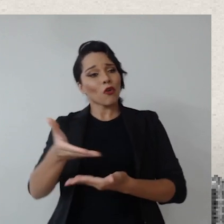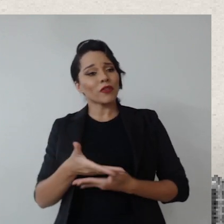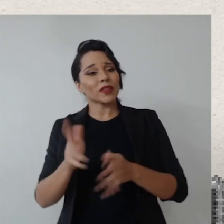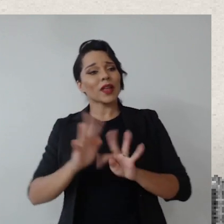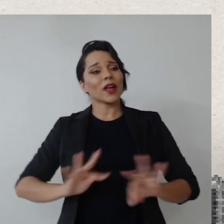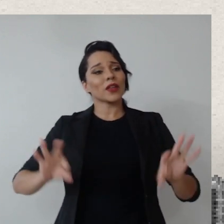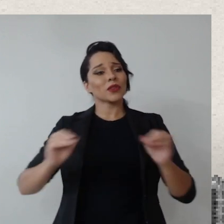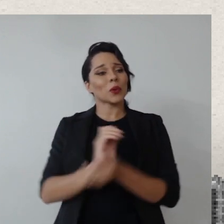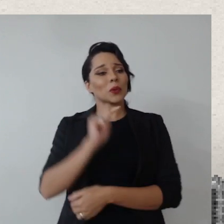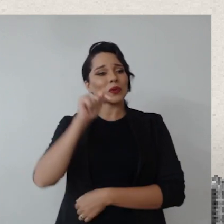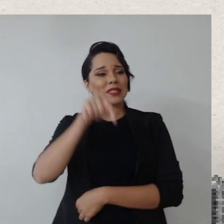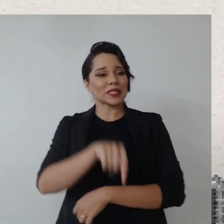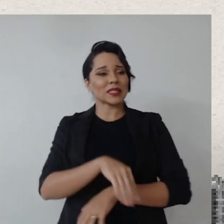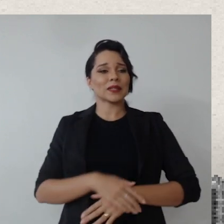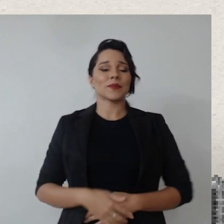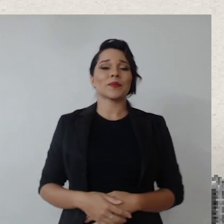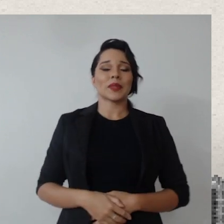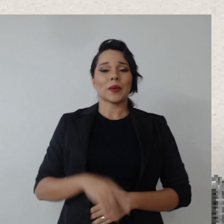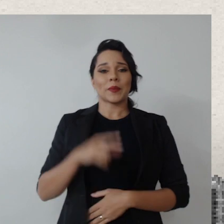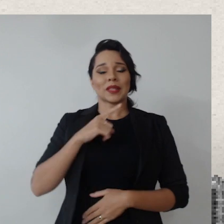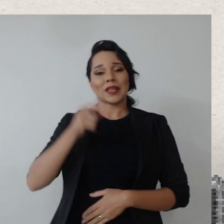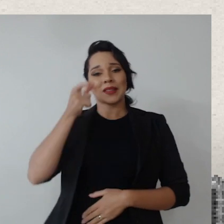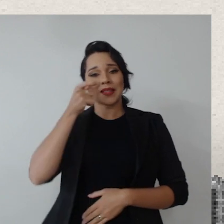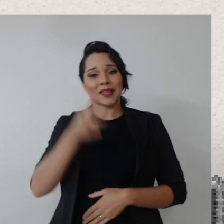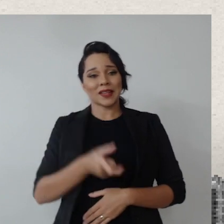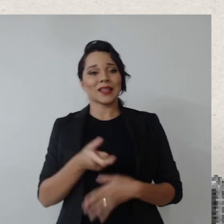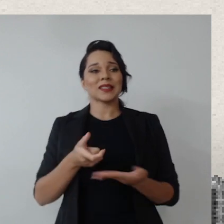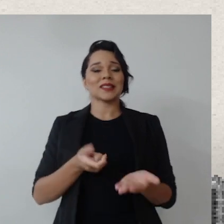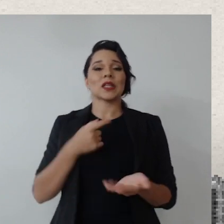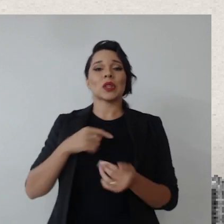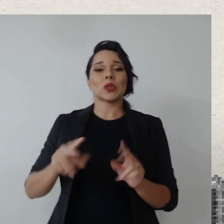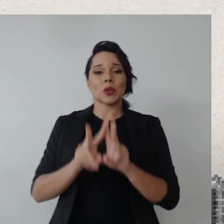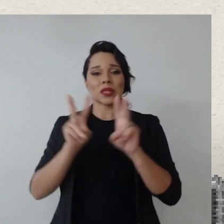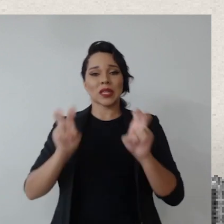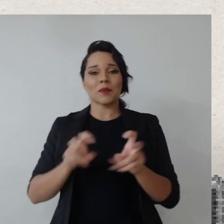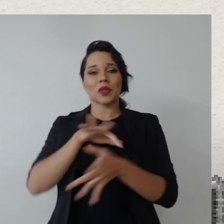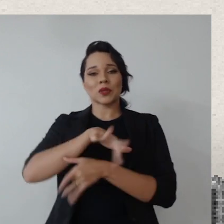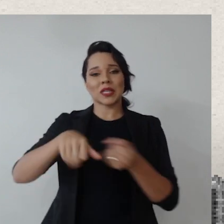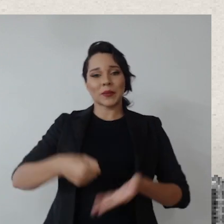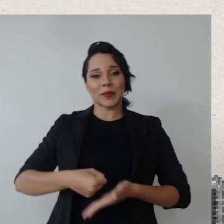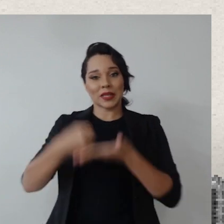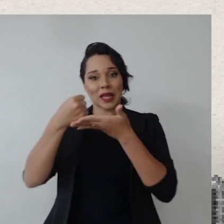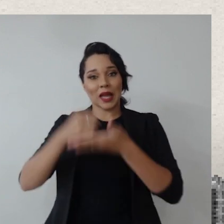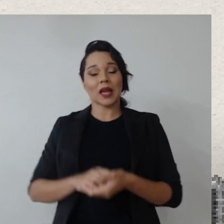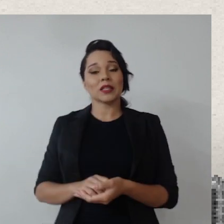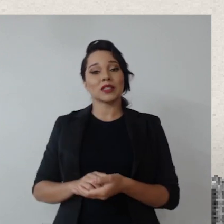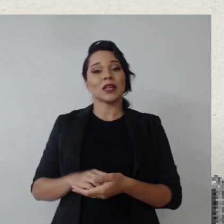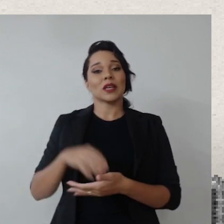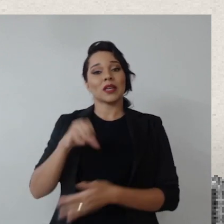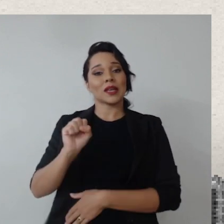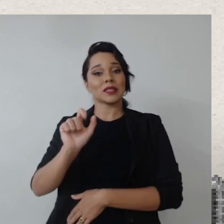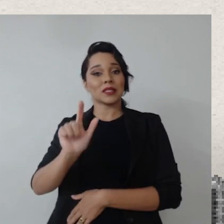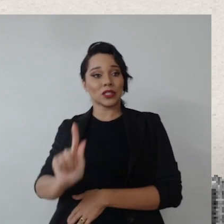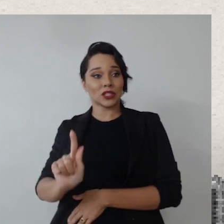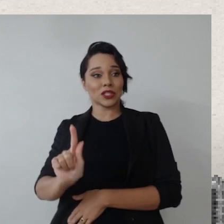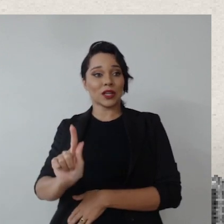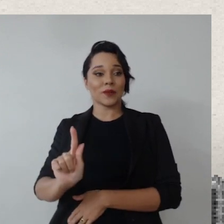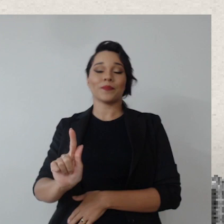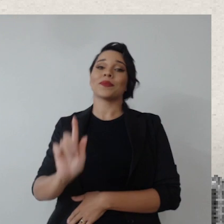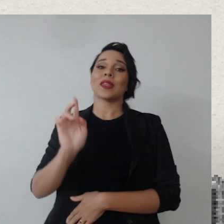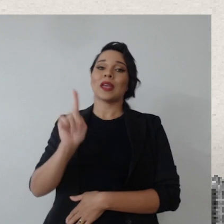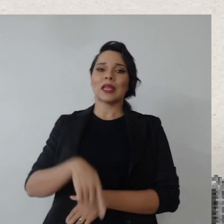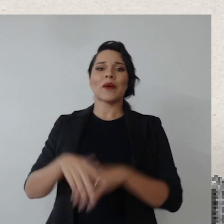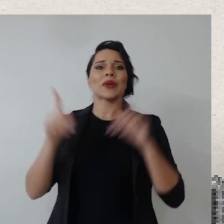convidar a todos, a quem tenha interesse no tema da sustentabilidade em ESG, né?